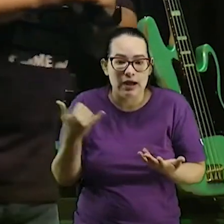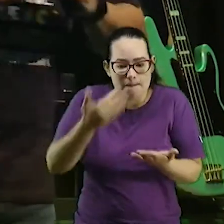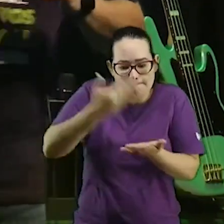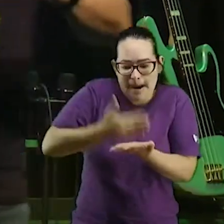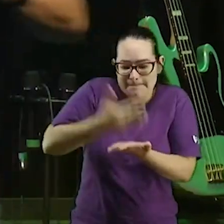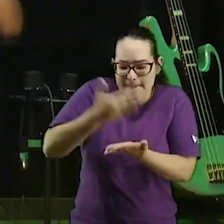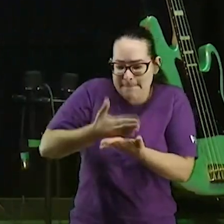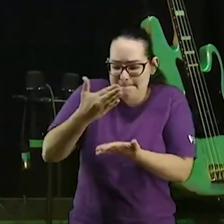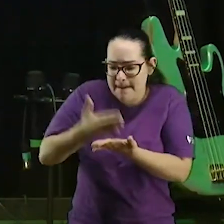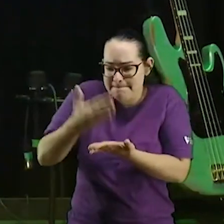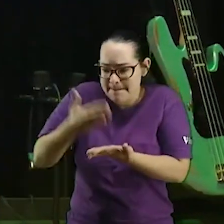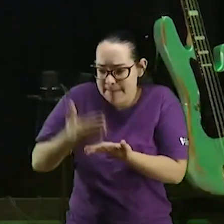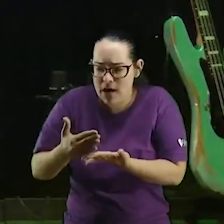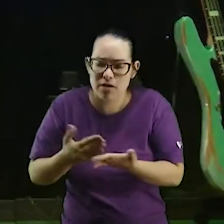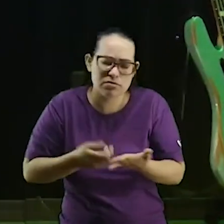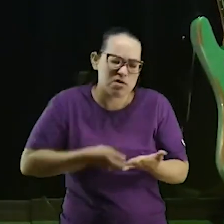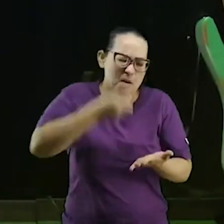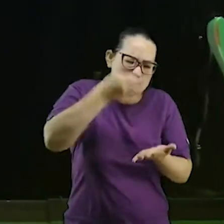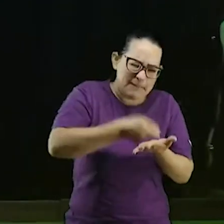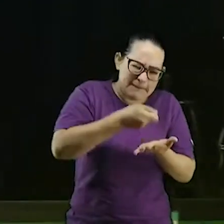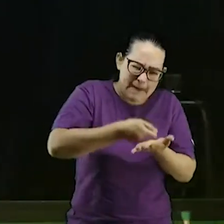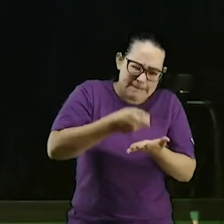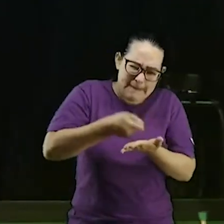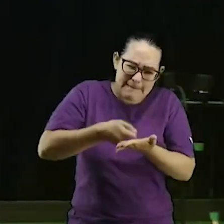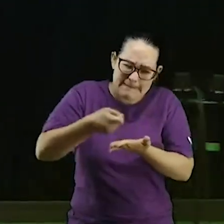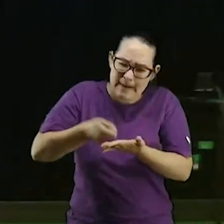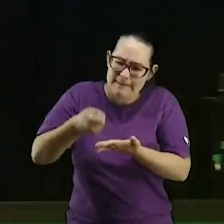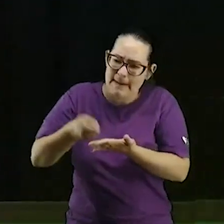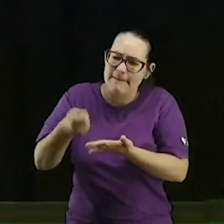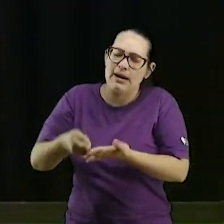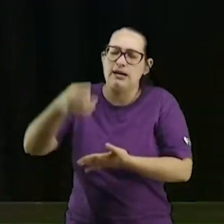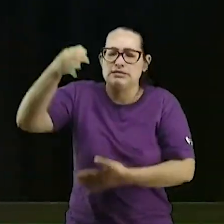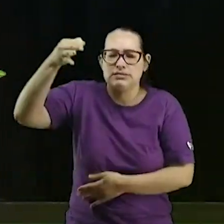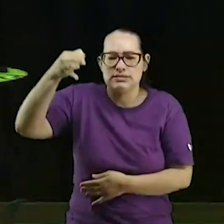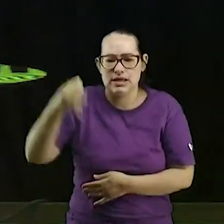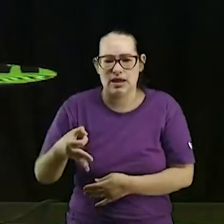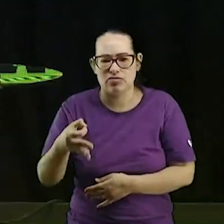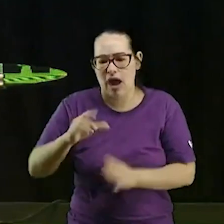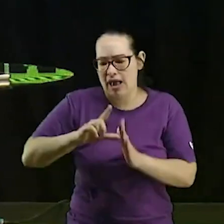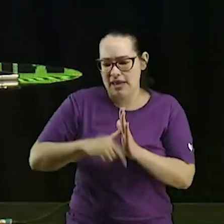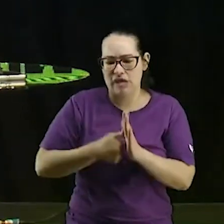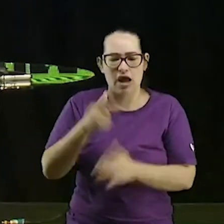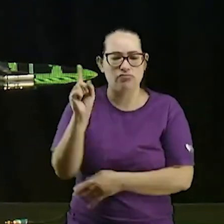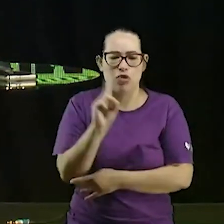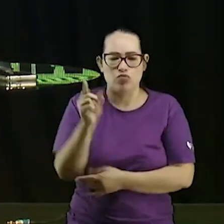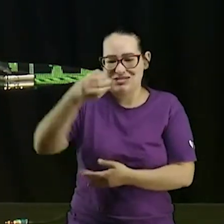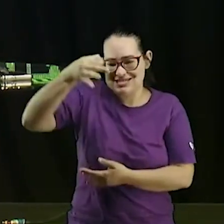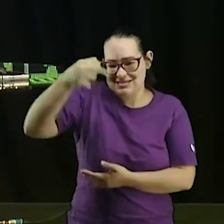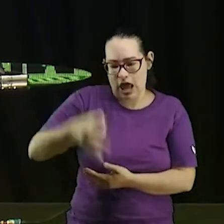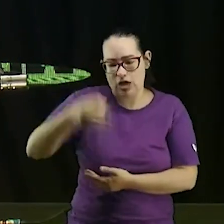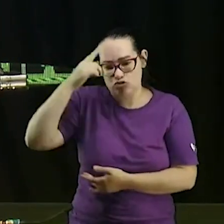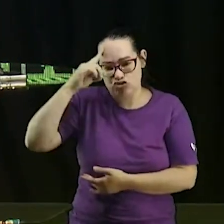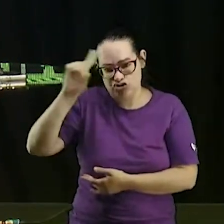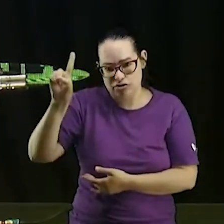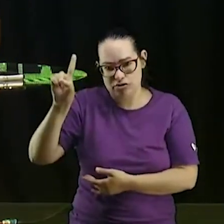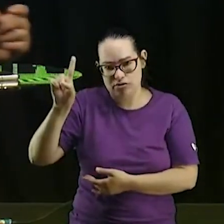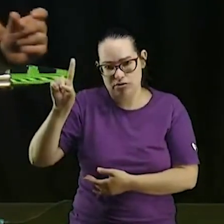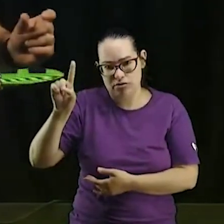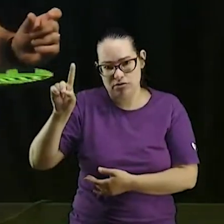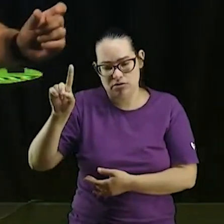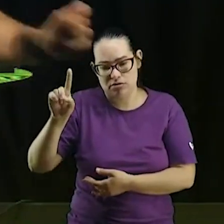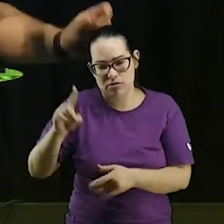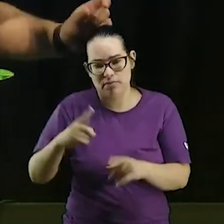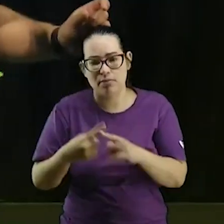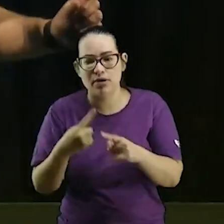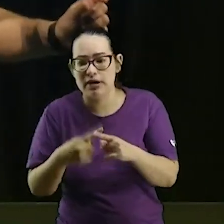eu não atraso pra pagar o chip do meu celular porque eu não quero perder os assuntos da moda